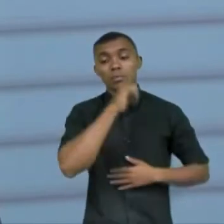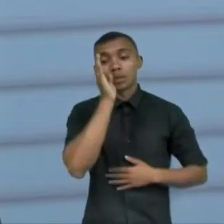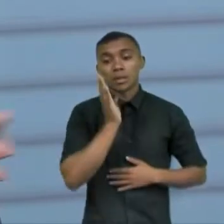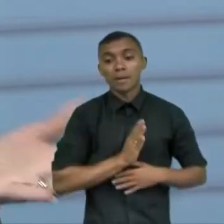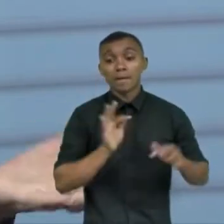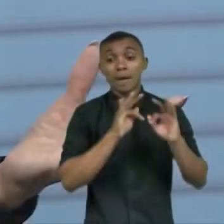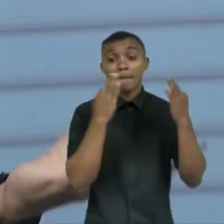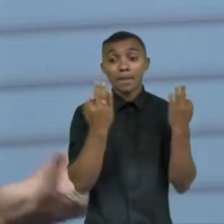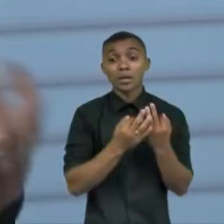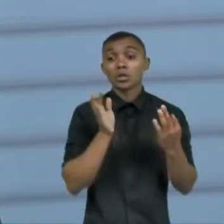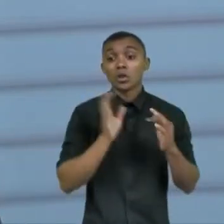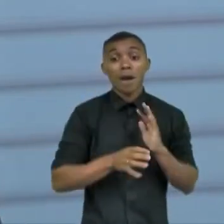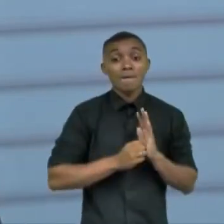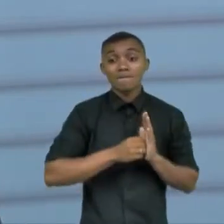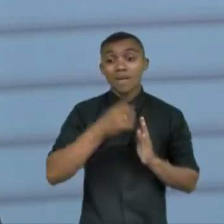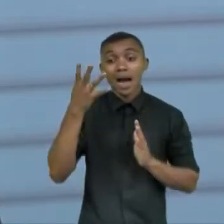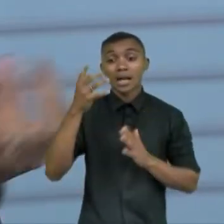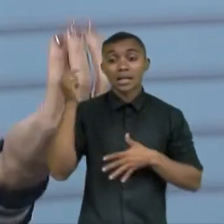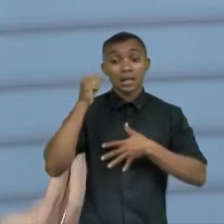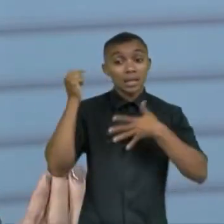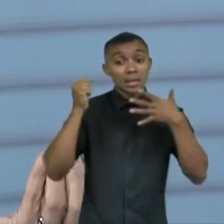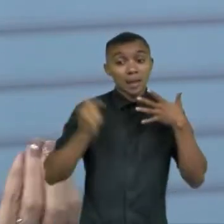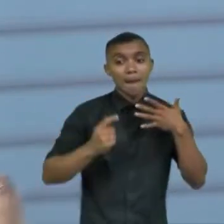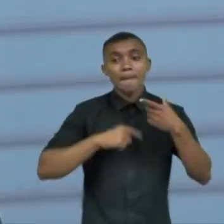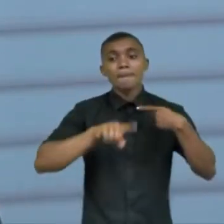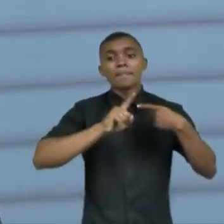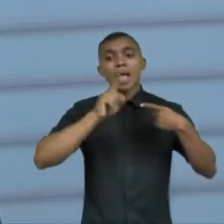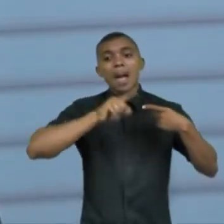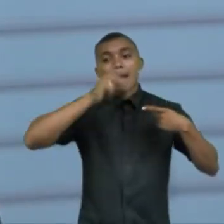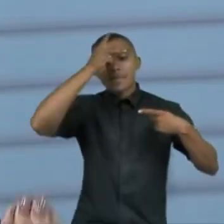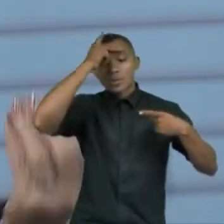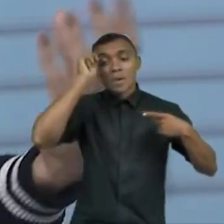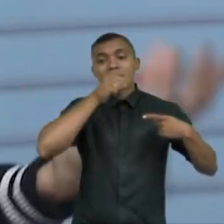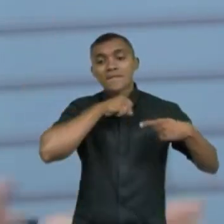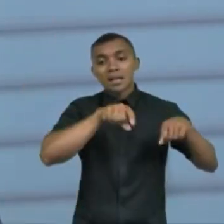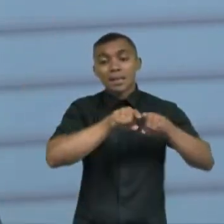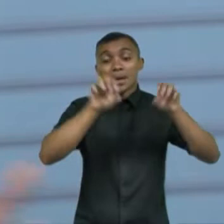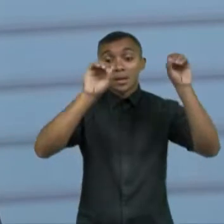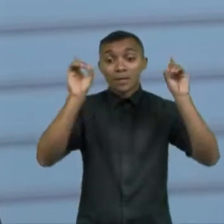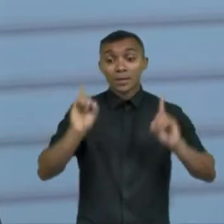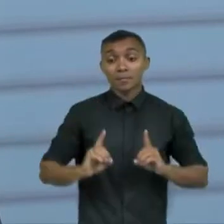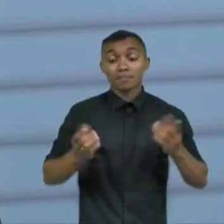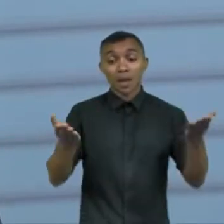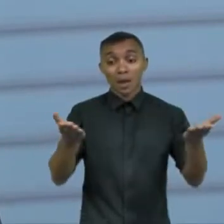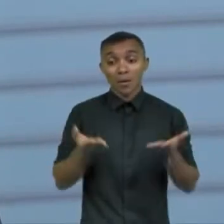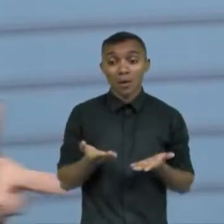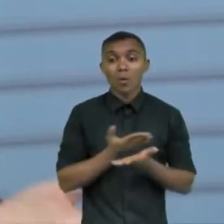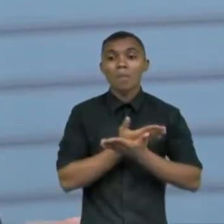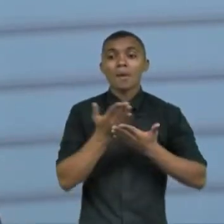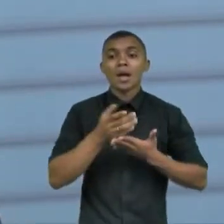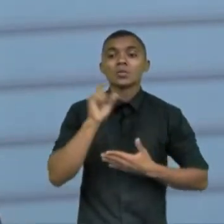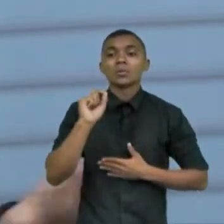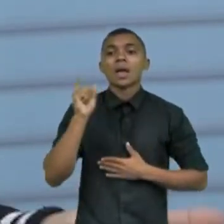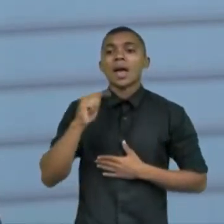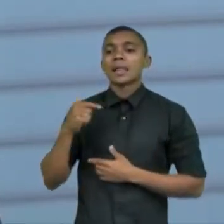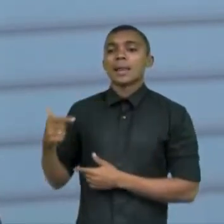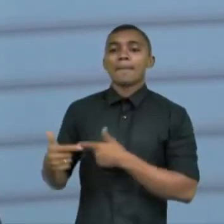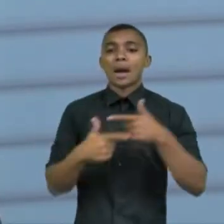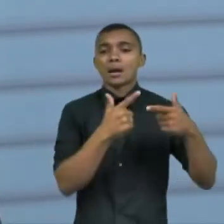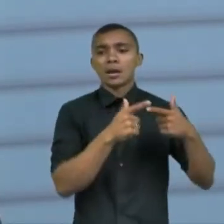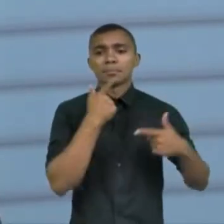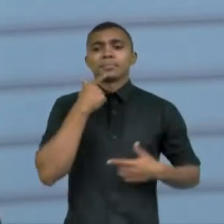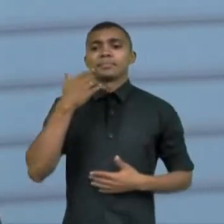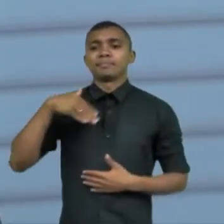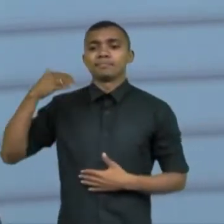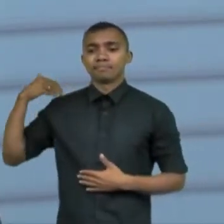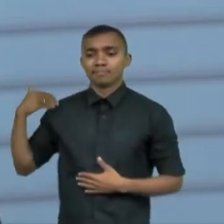também e uma delas abrange o idoso e a pessoa com deficiência agora a gente começa a fazer um trabalho novo faz pouco tempo